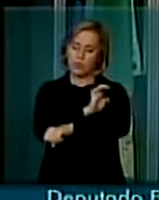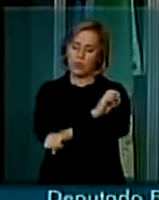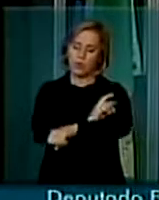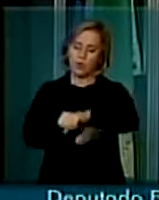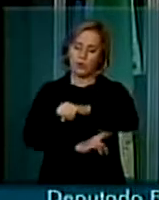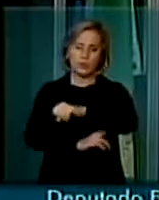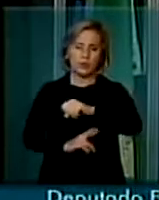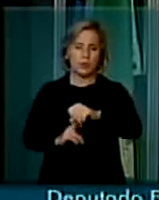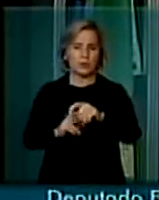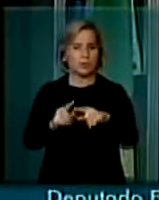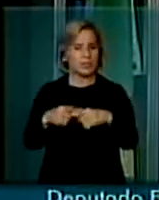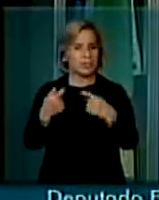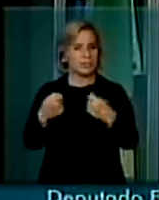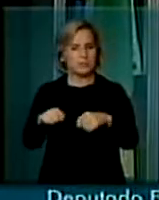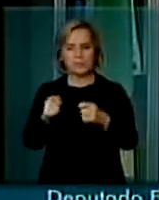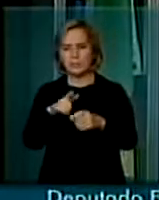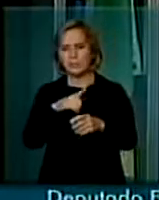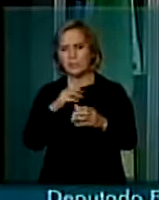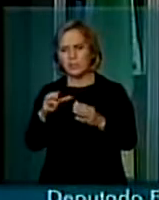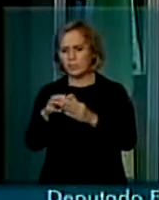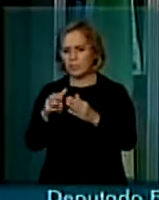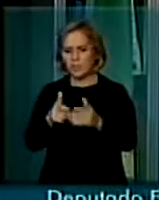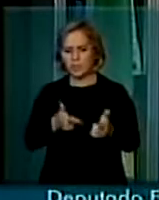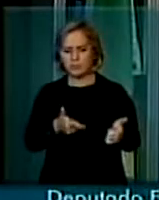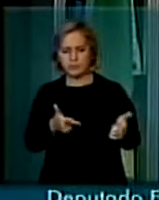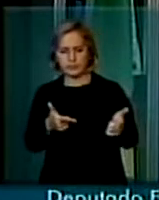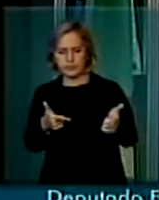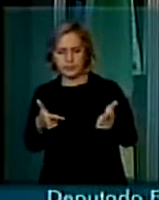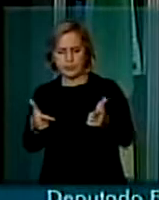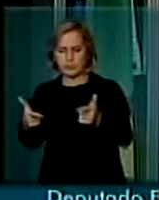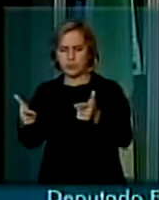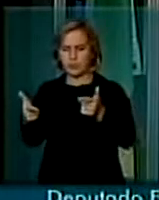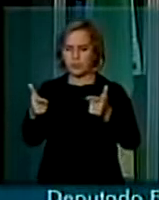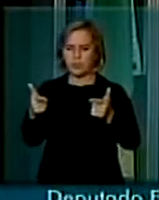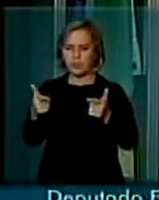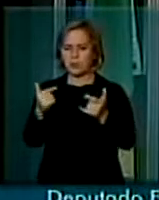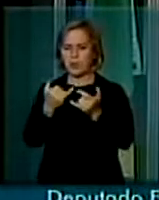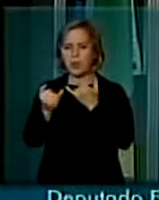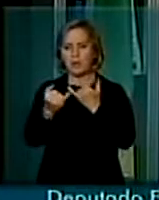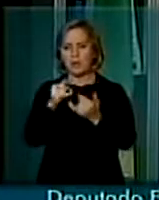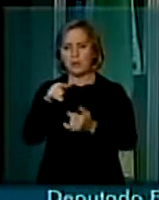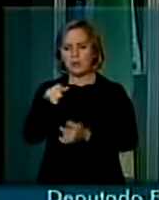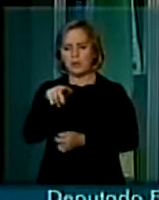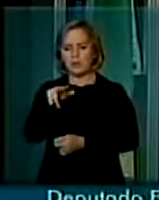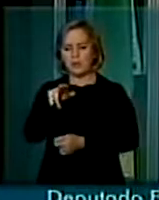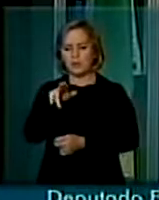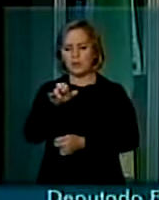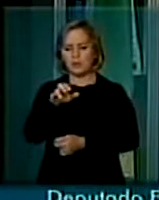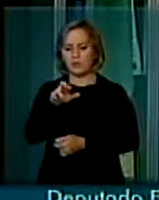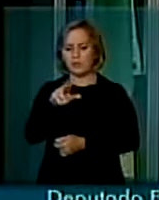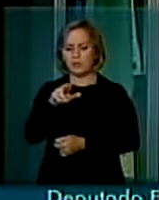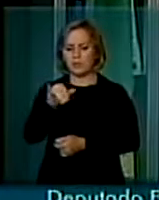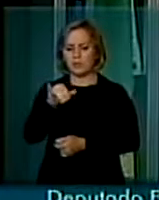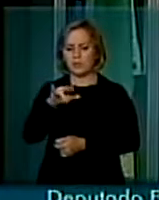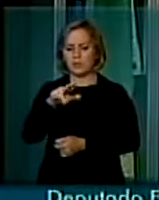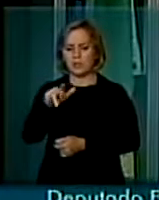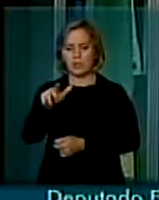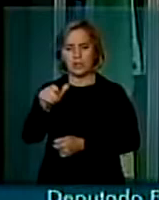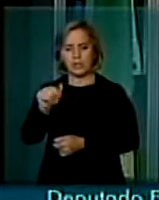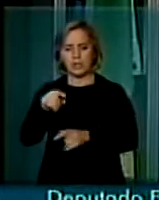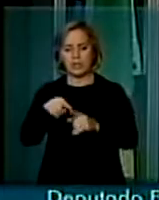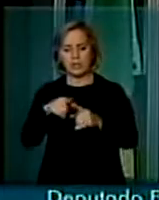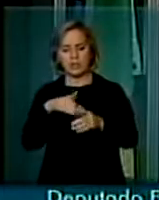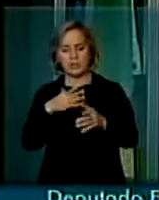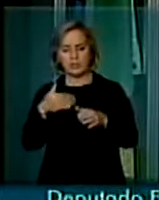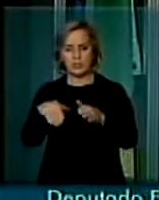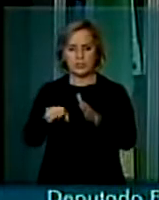um grupo armado e superarmado de guerrilheiros atuando, matando os trabalhadores